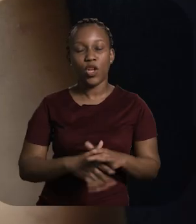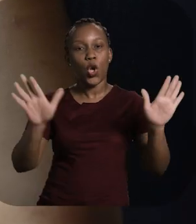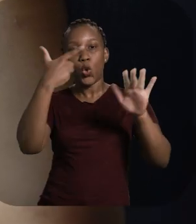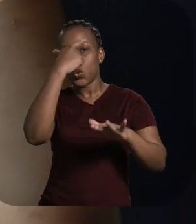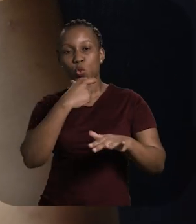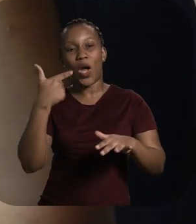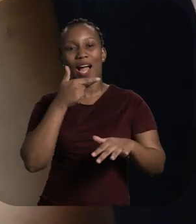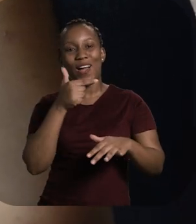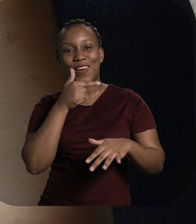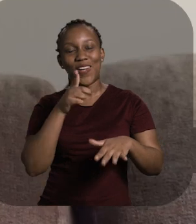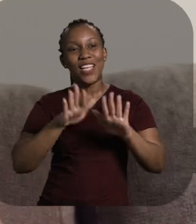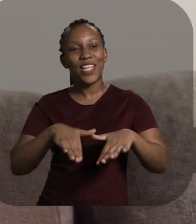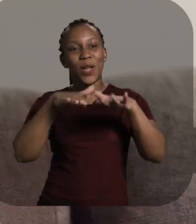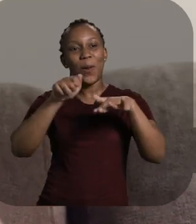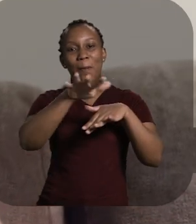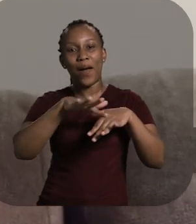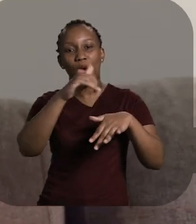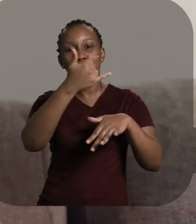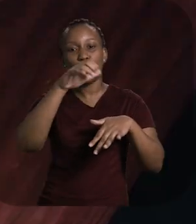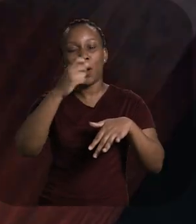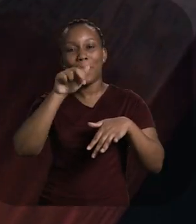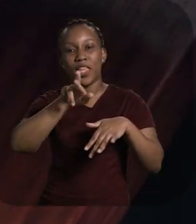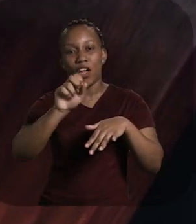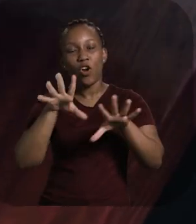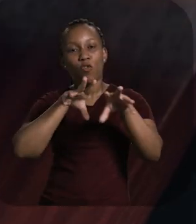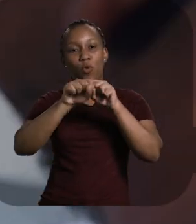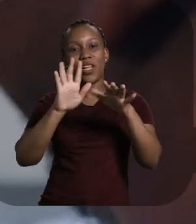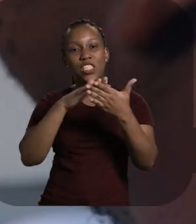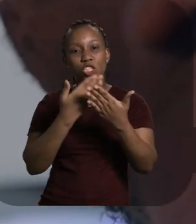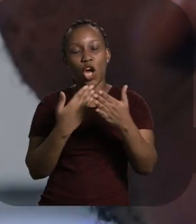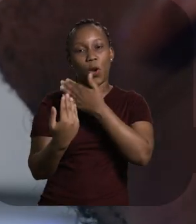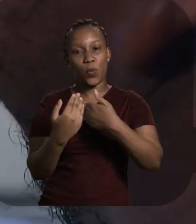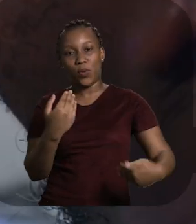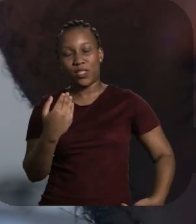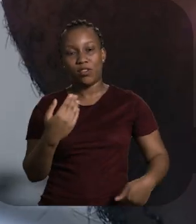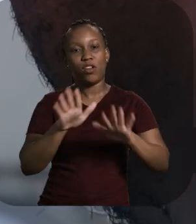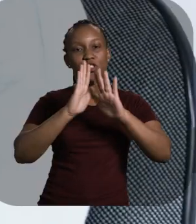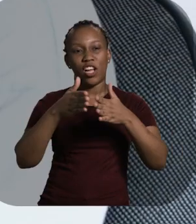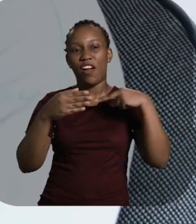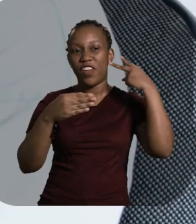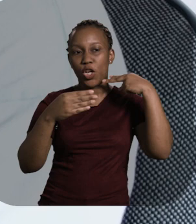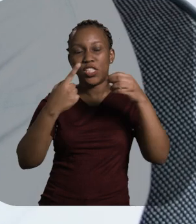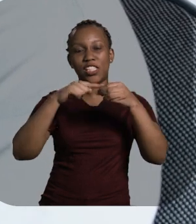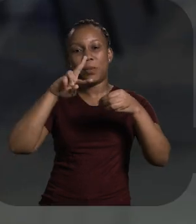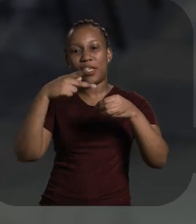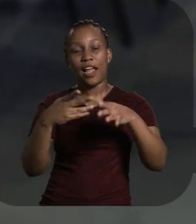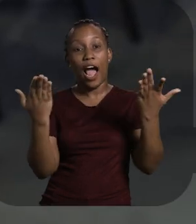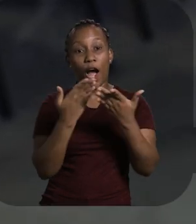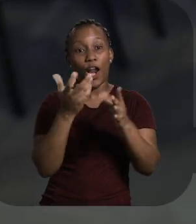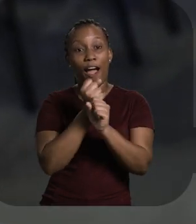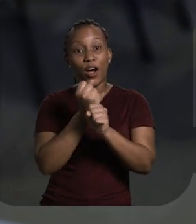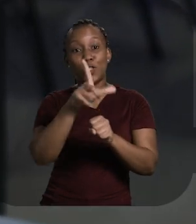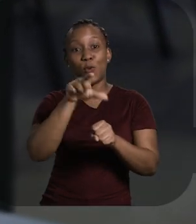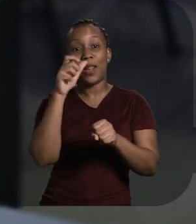Eu sou a Áurea. Fui criada no bairro João Pinheiro e me formei em escolas públicas. Fui vereadora em BH e